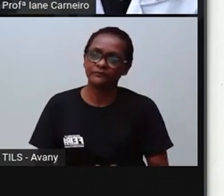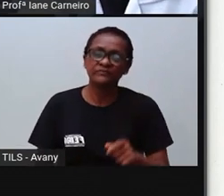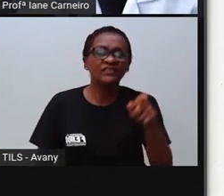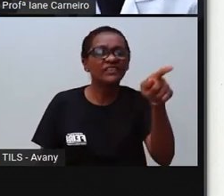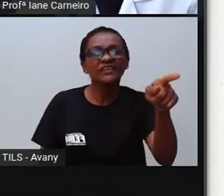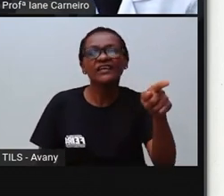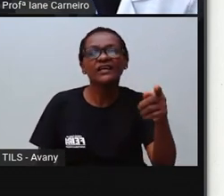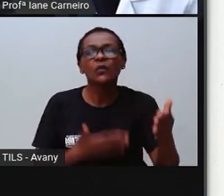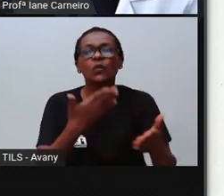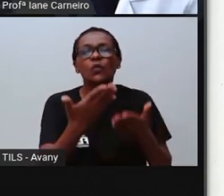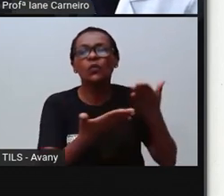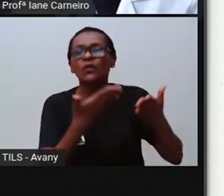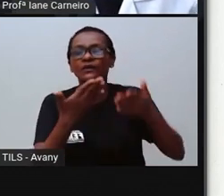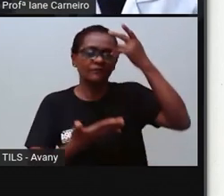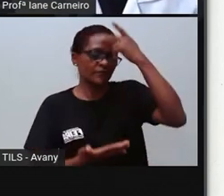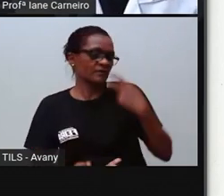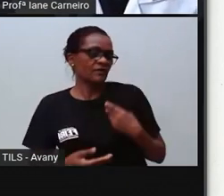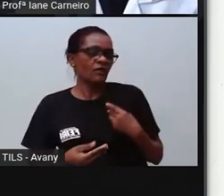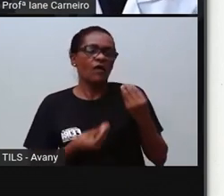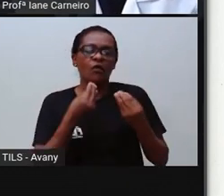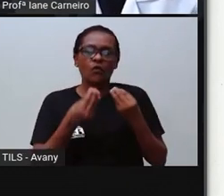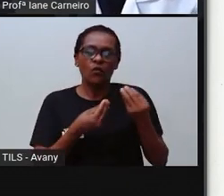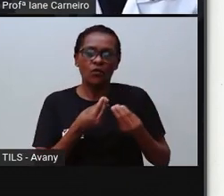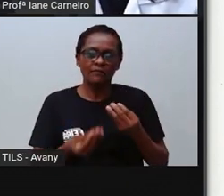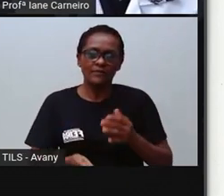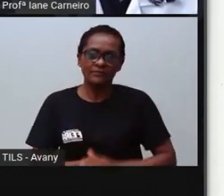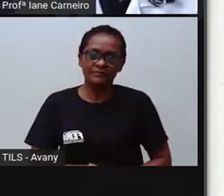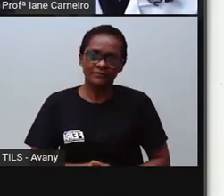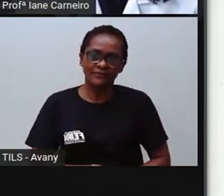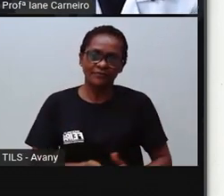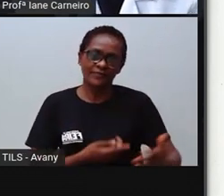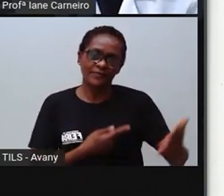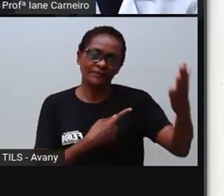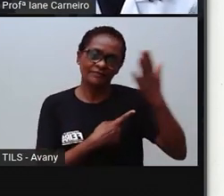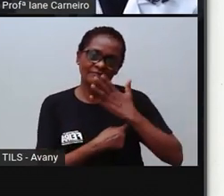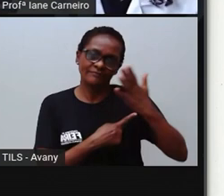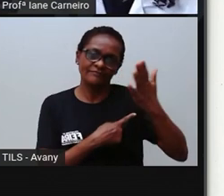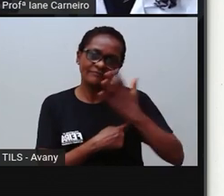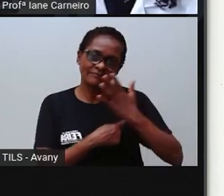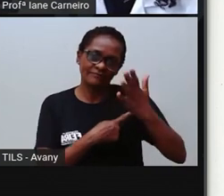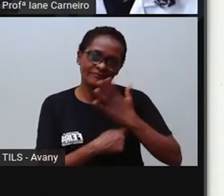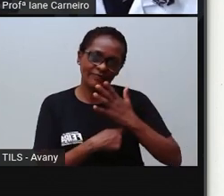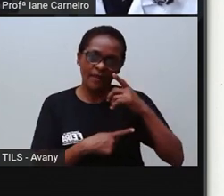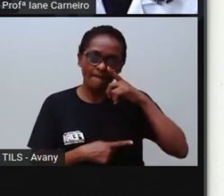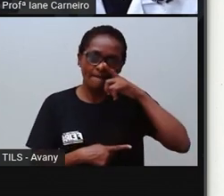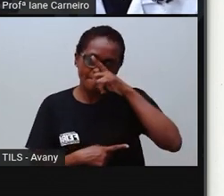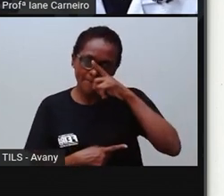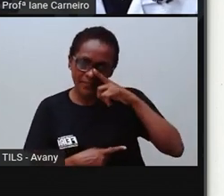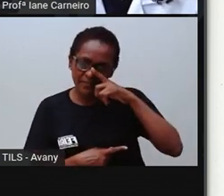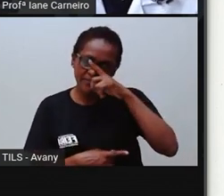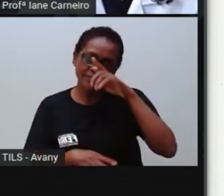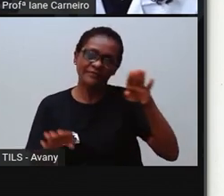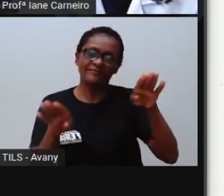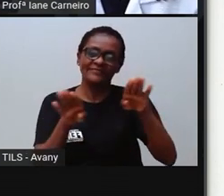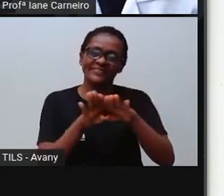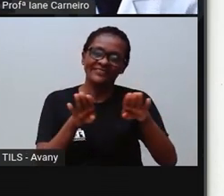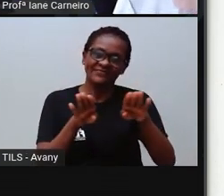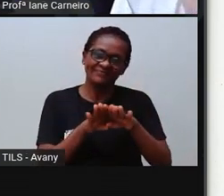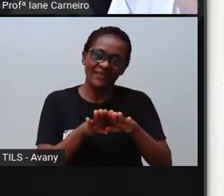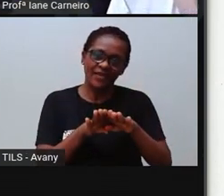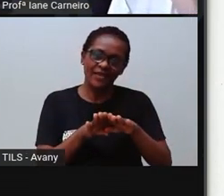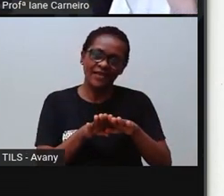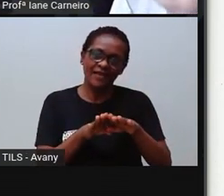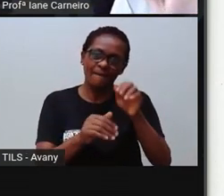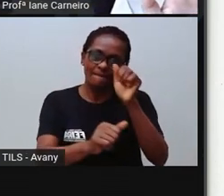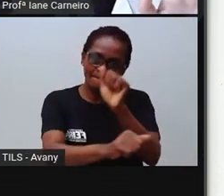faz? As mãos são para te proteger dos perigos. Stop. Quer